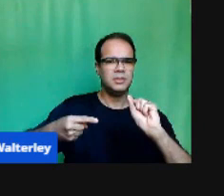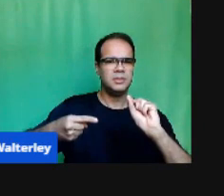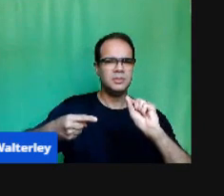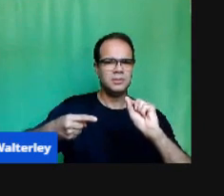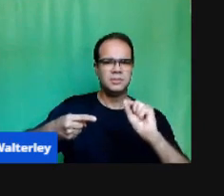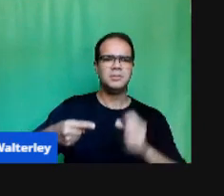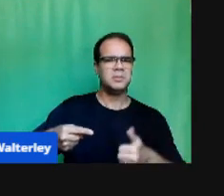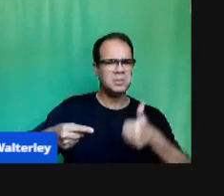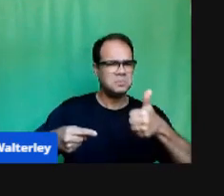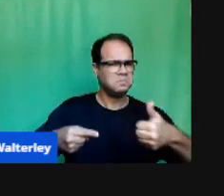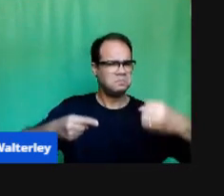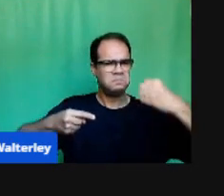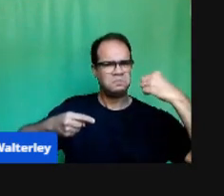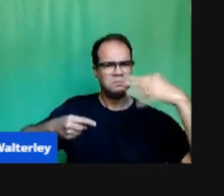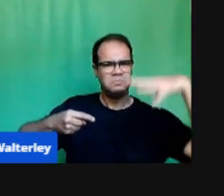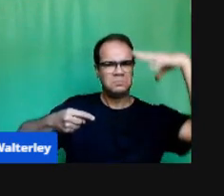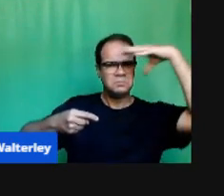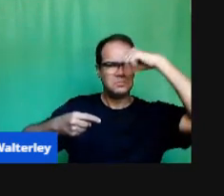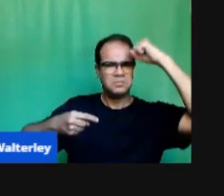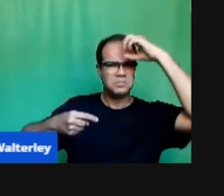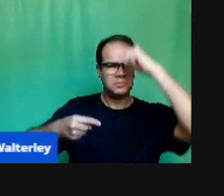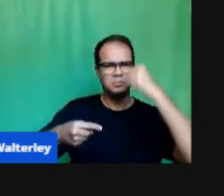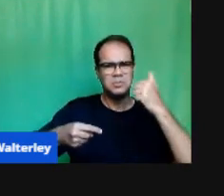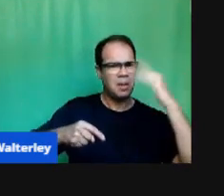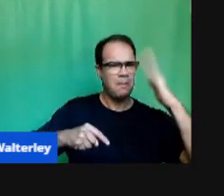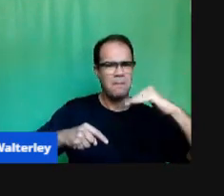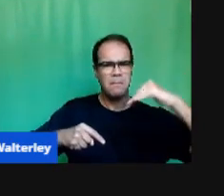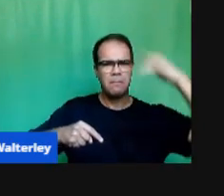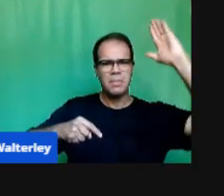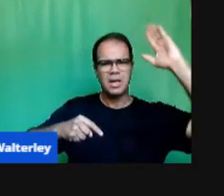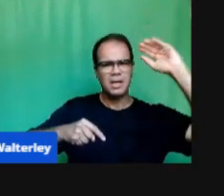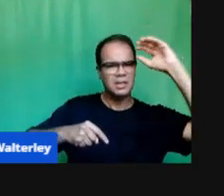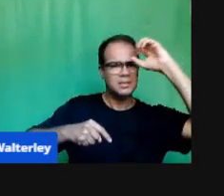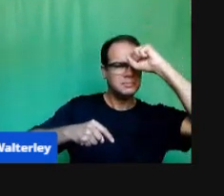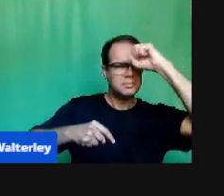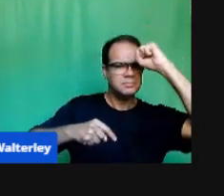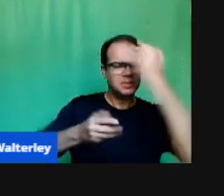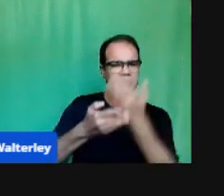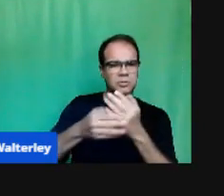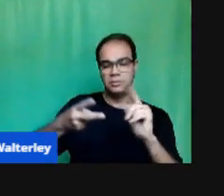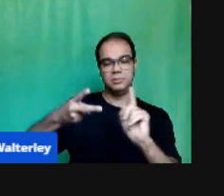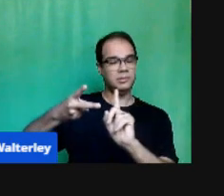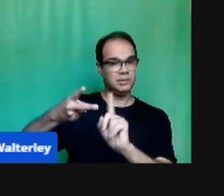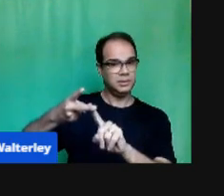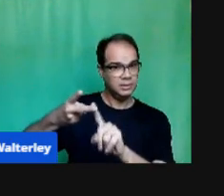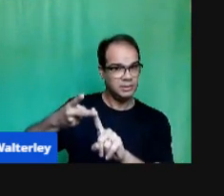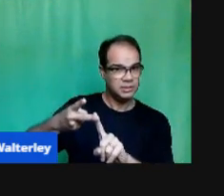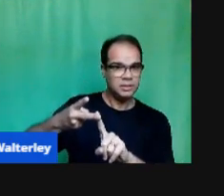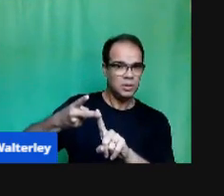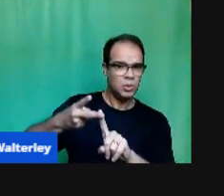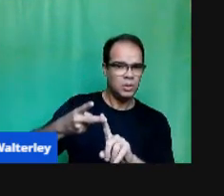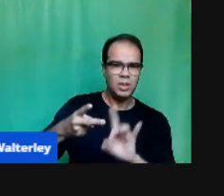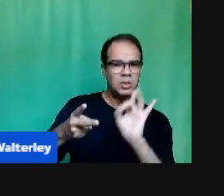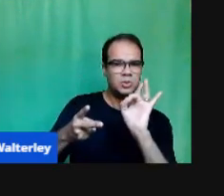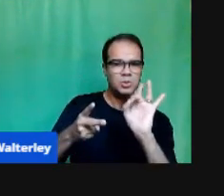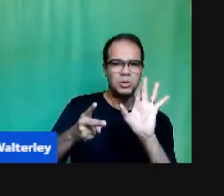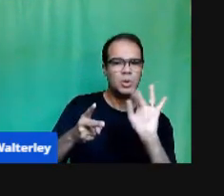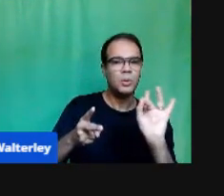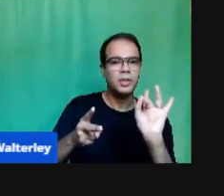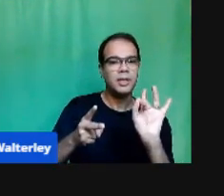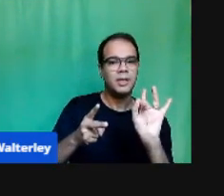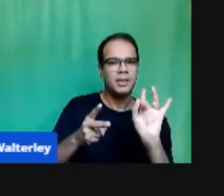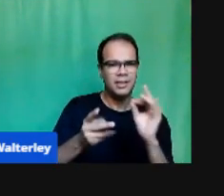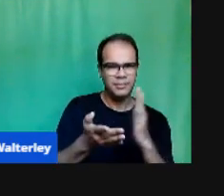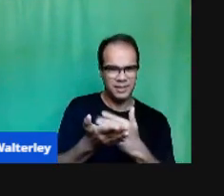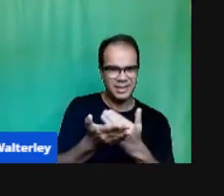atividades Através do material Impresso Que é Os cadernos Bases Que foram Ofertados Pela